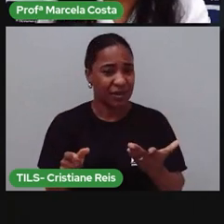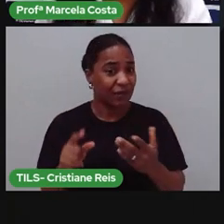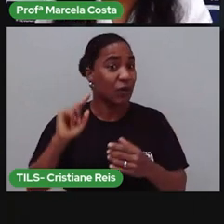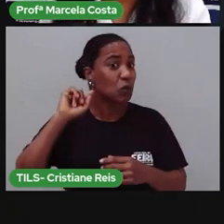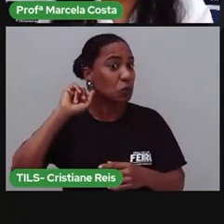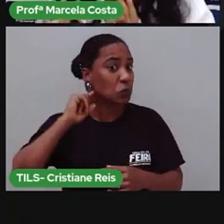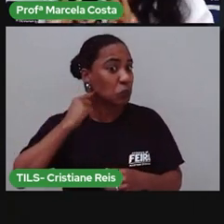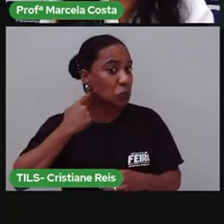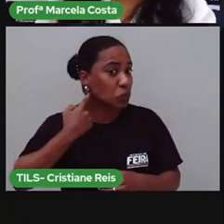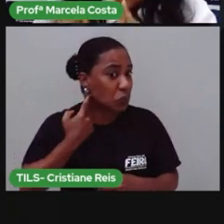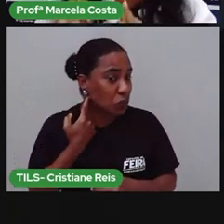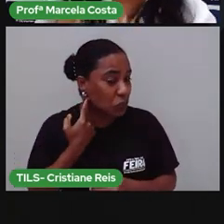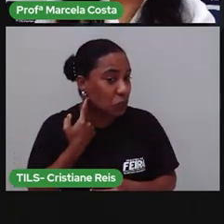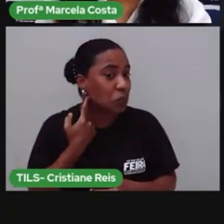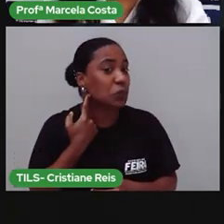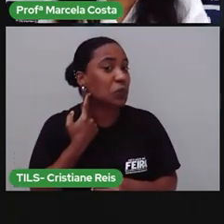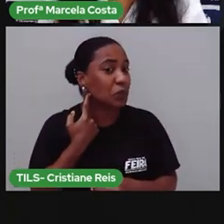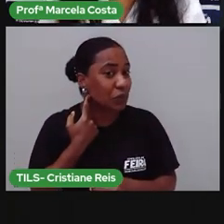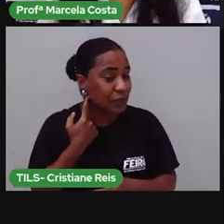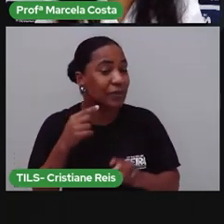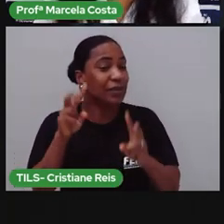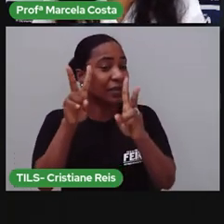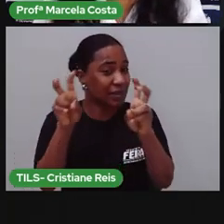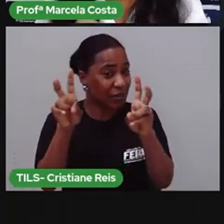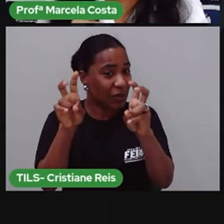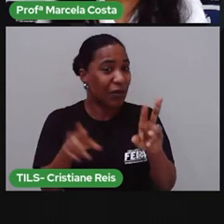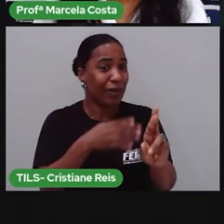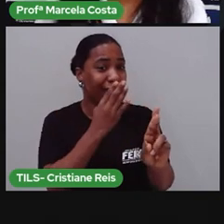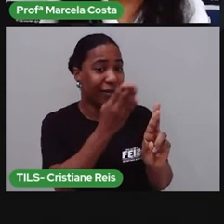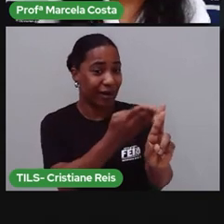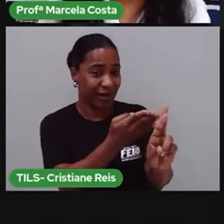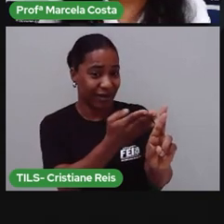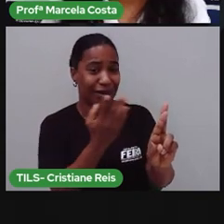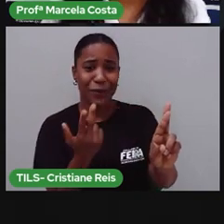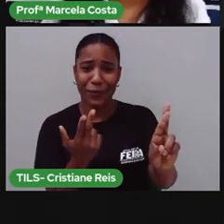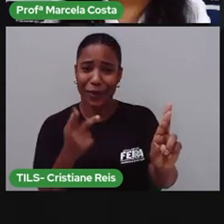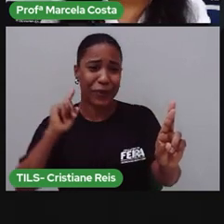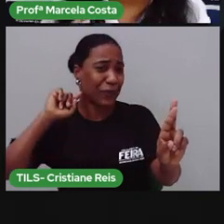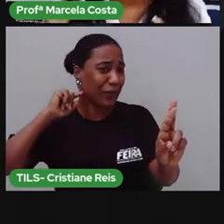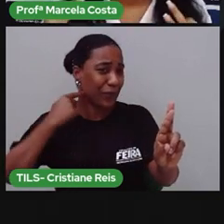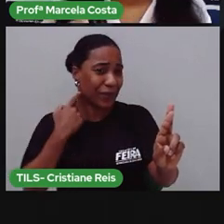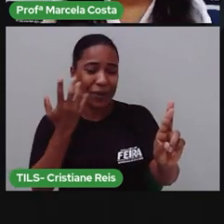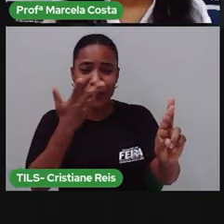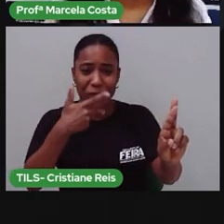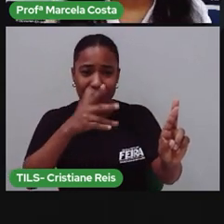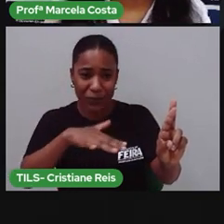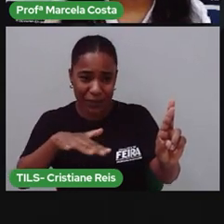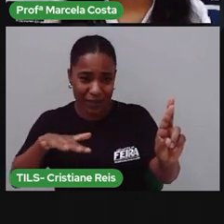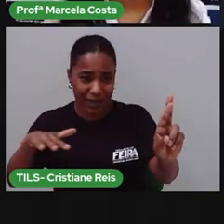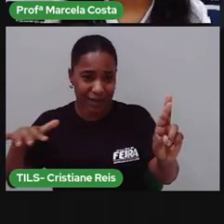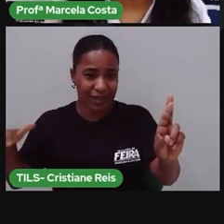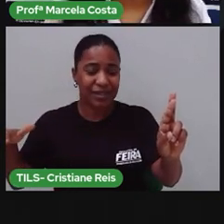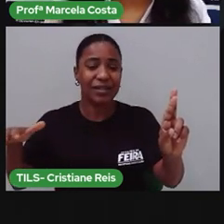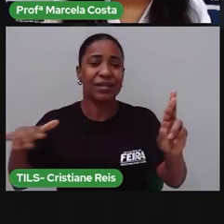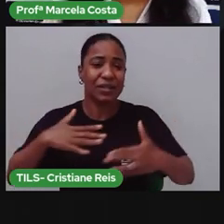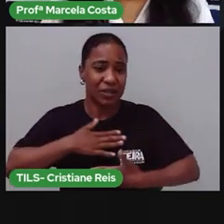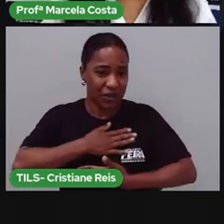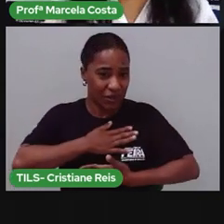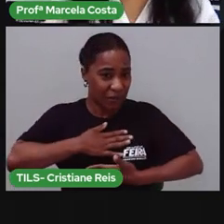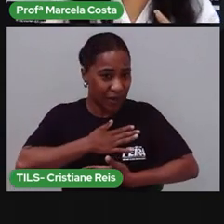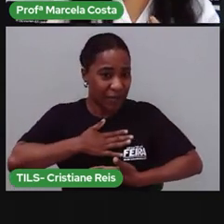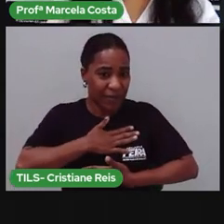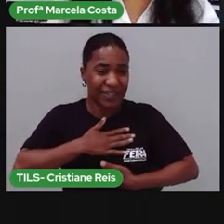saiu uma notícia falando de Raimunda Sosmunda. A criança que não gostava de fazer sua higiene.